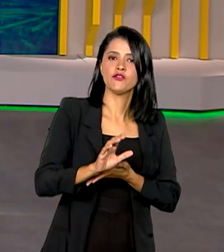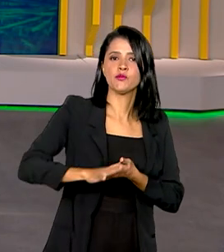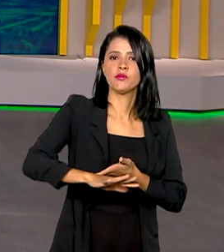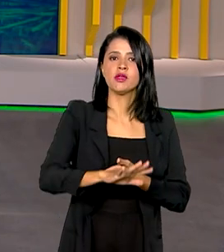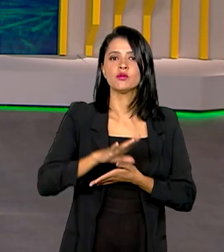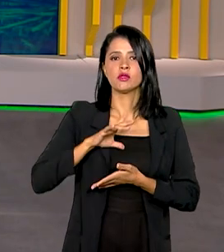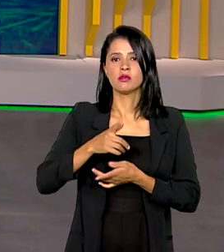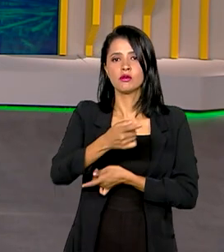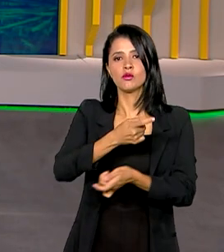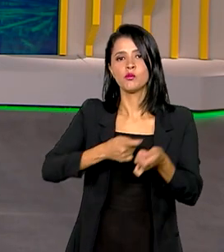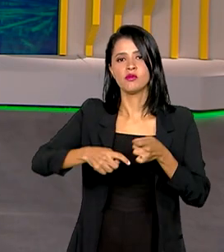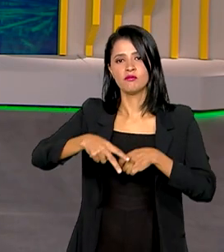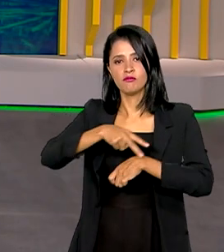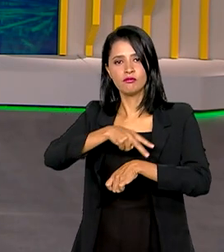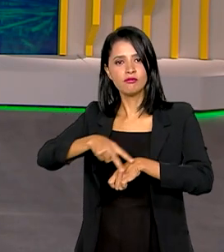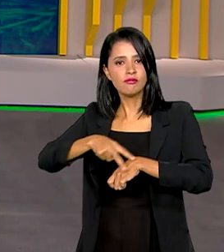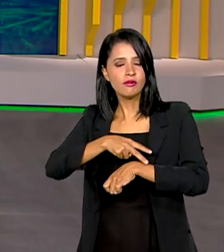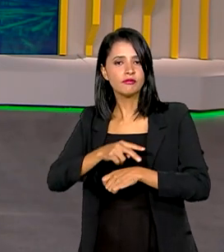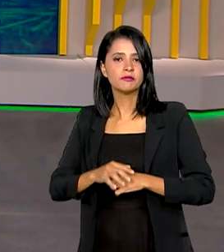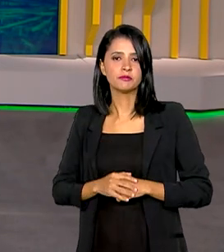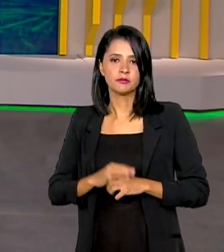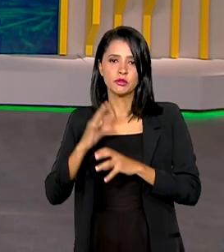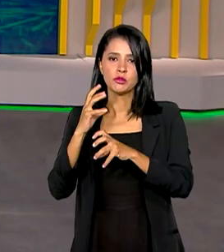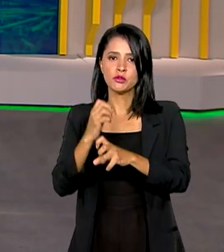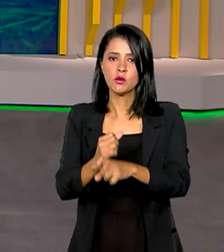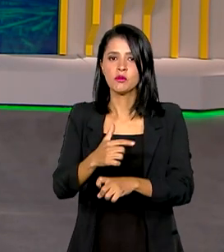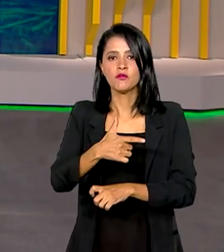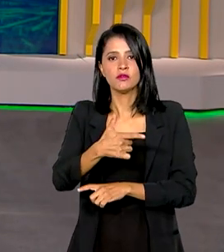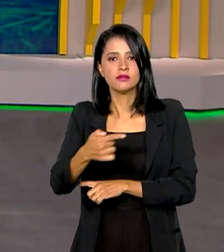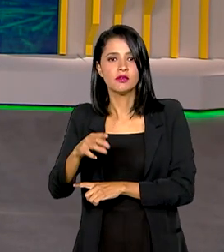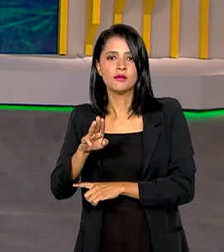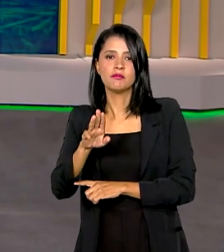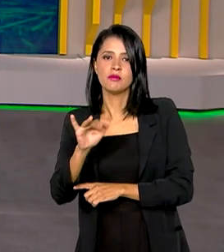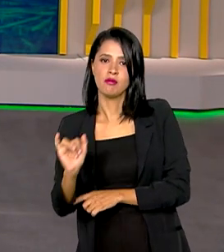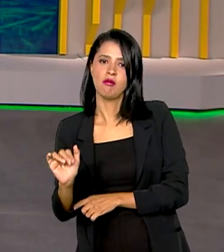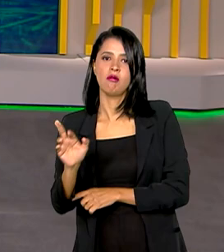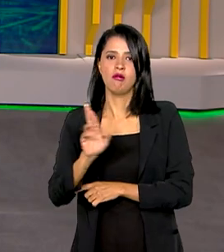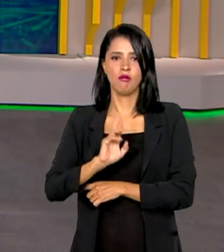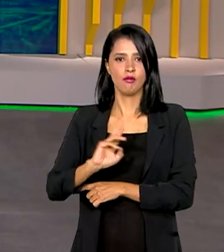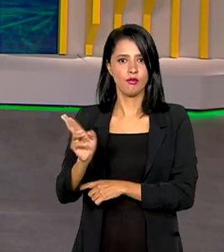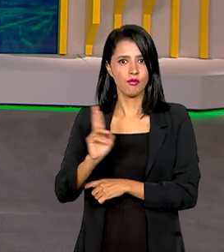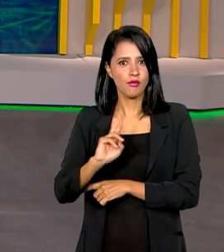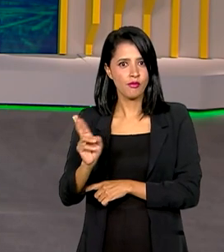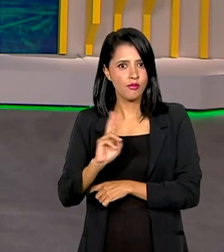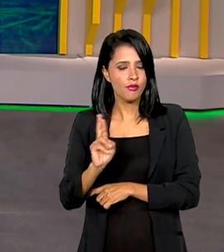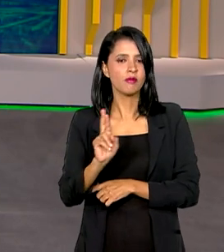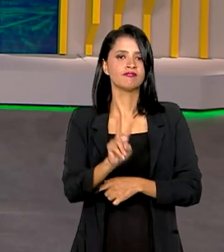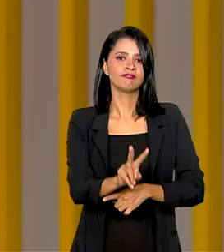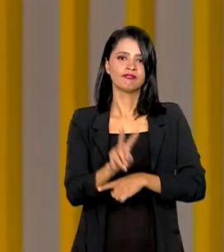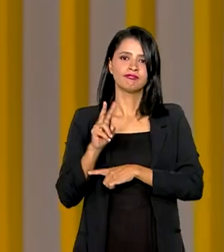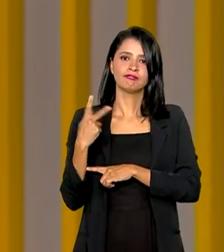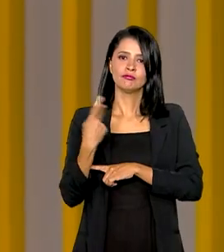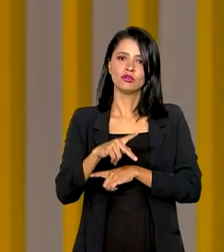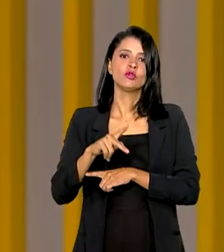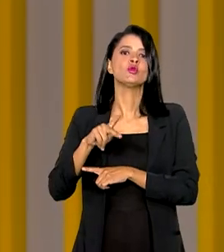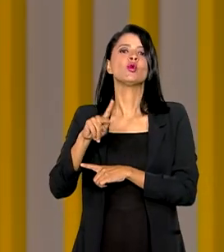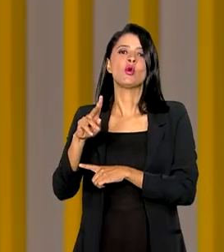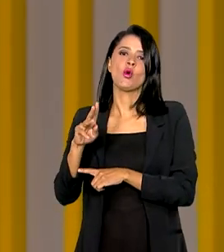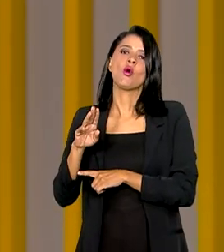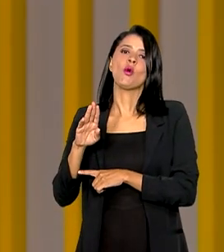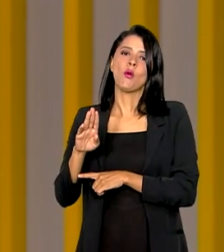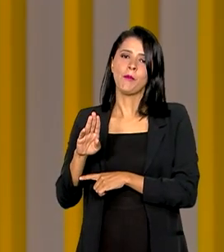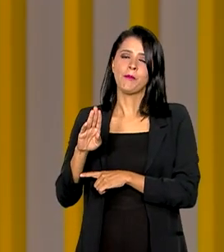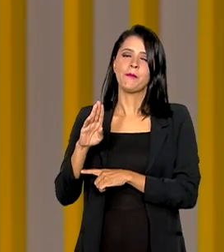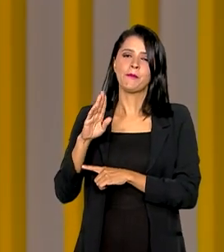chamada economia verde. São 27 bilhões de reais em financiamentos do Banco